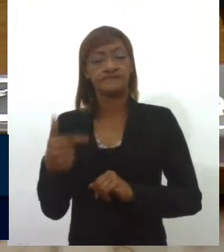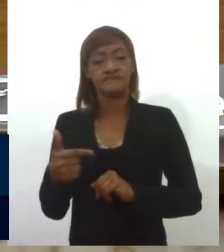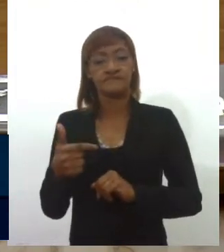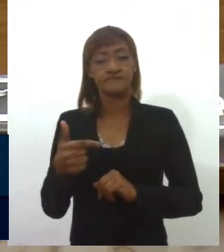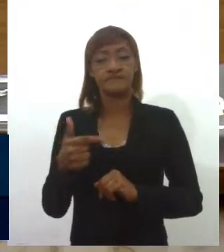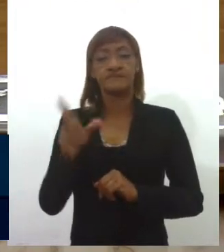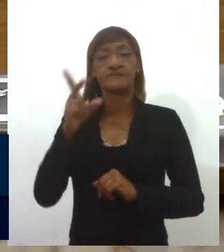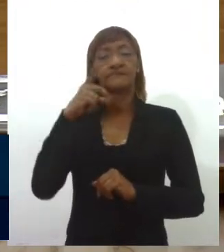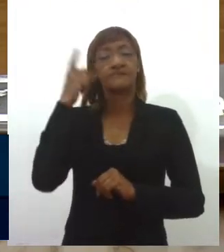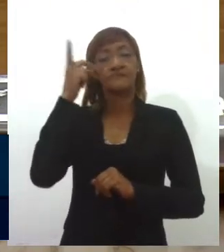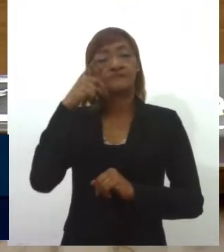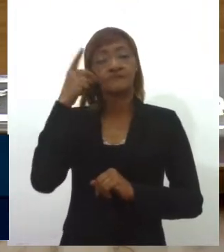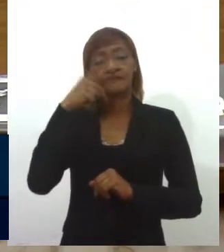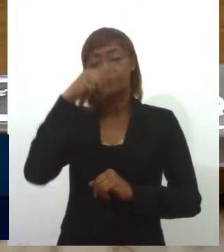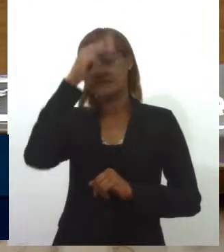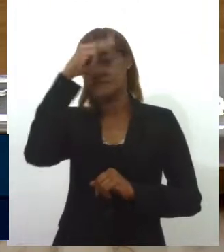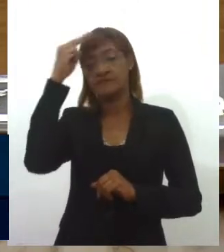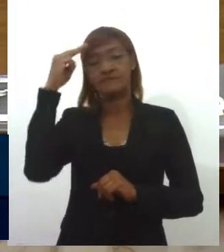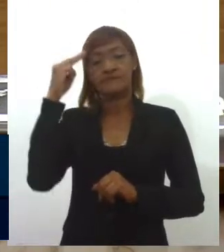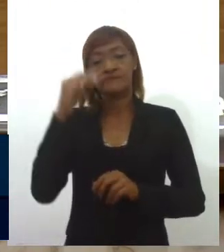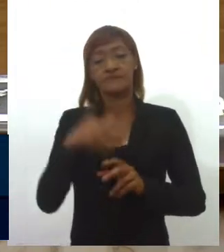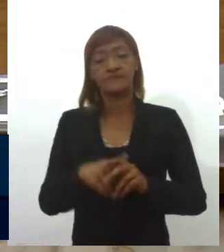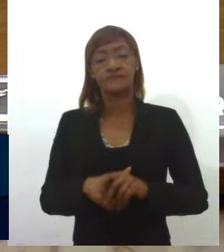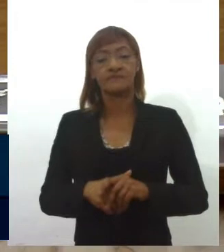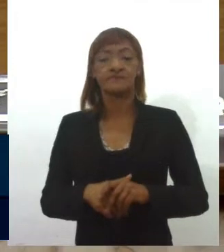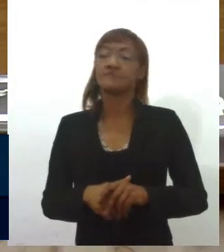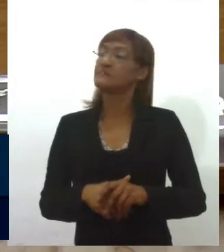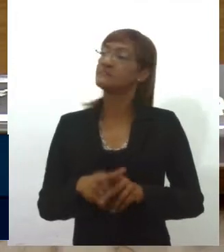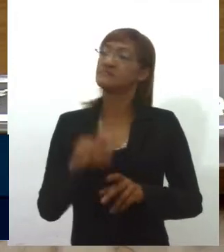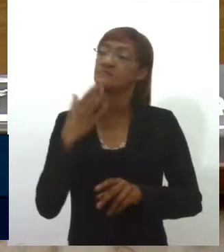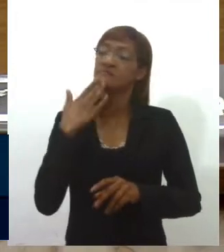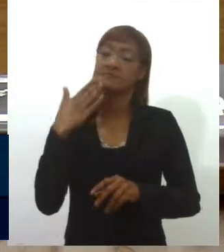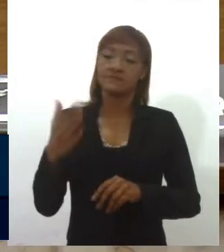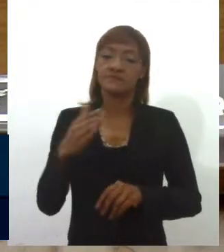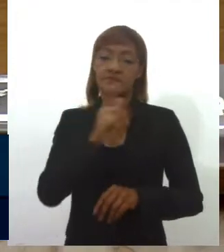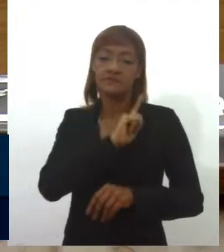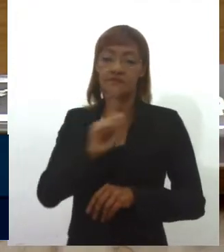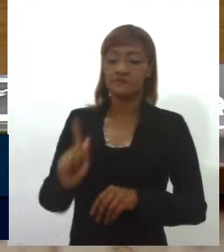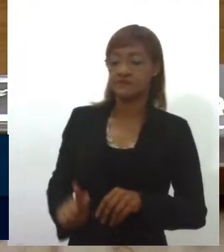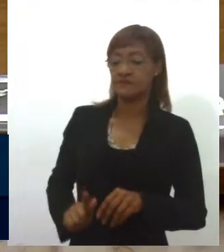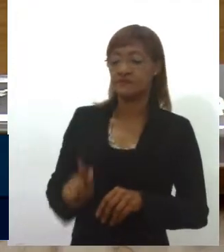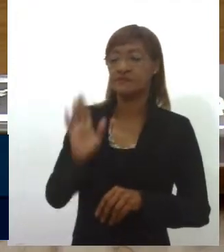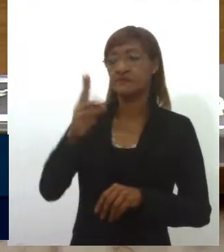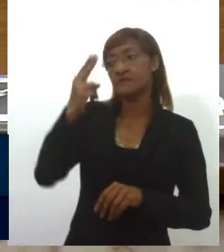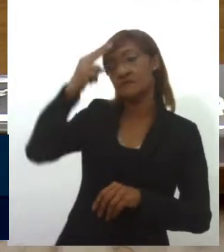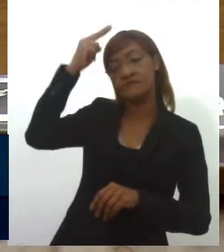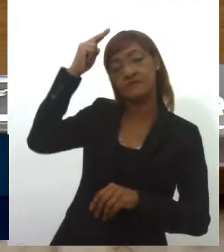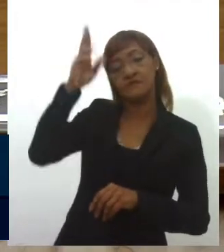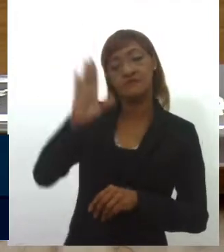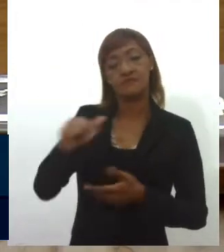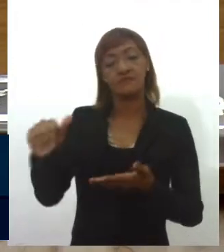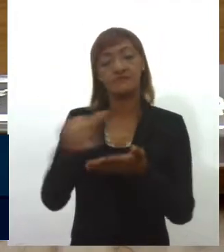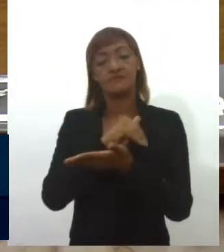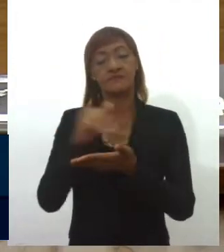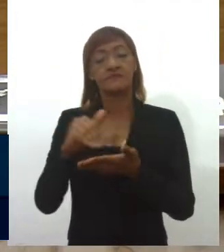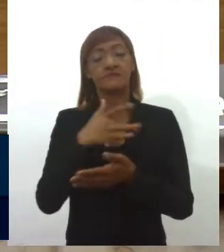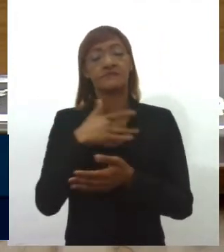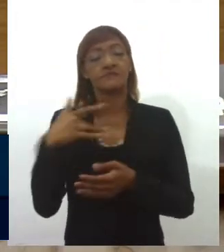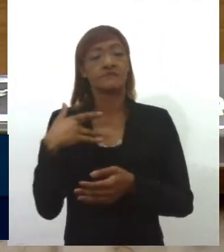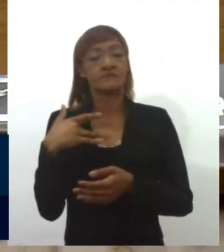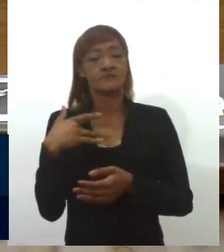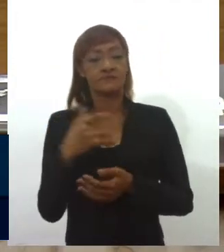autoria da deputada Maria Mendonça. Solicita ao governador Belivaldo Chagas e à secretária de Saúde,